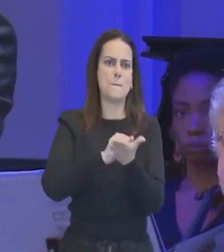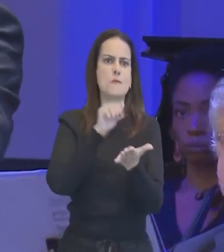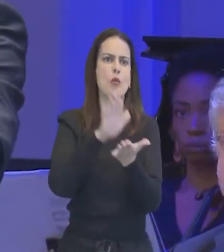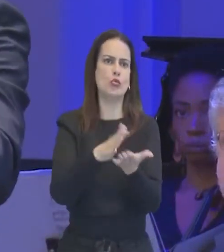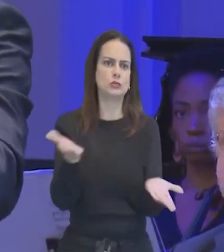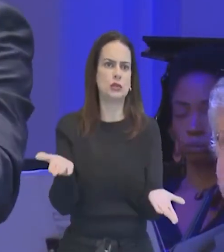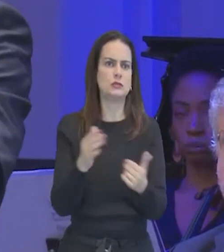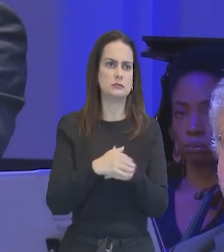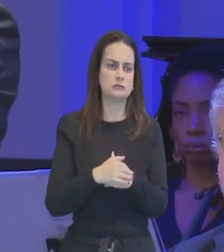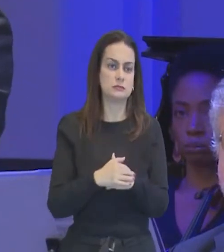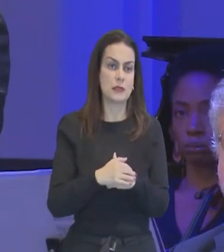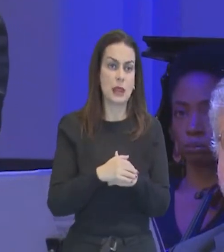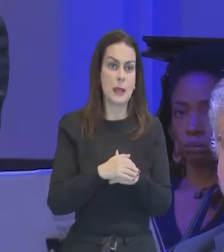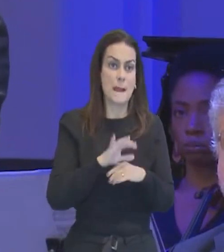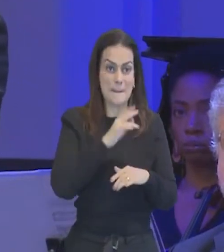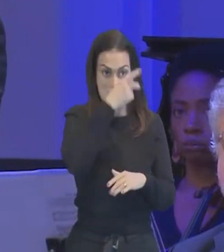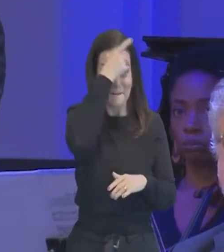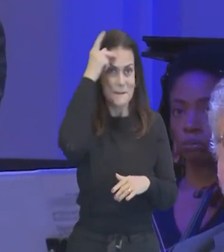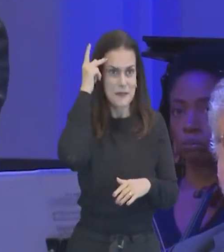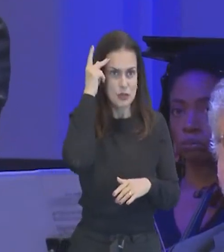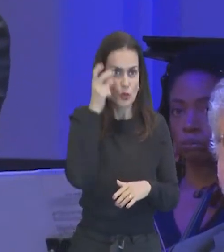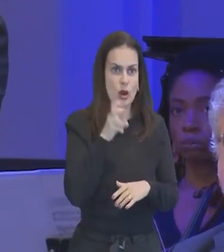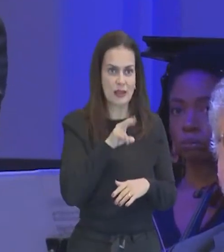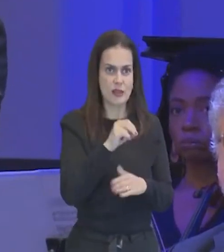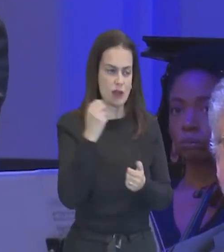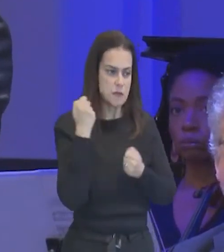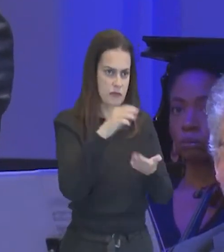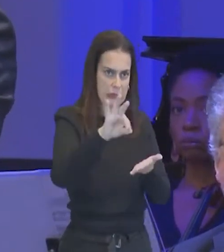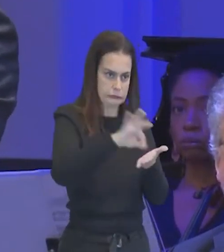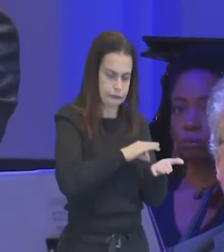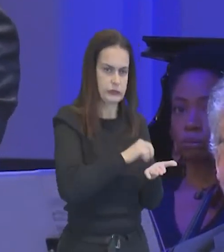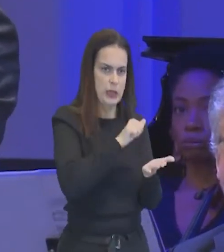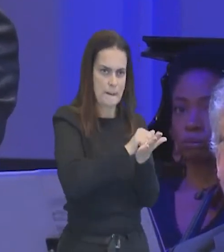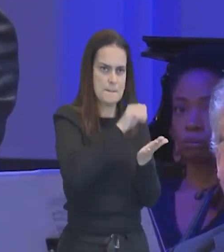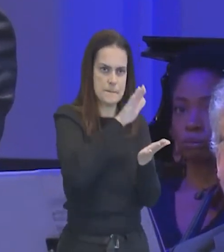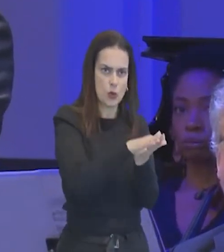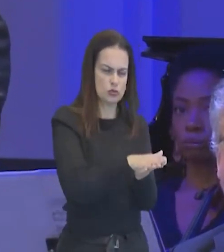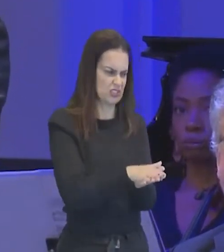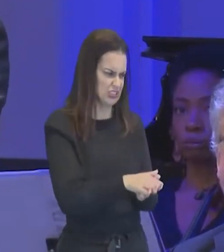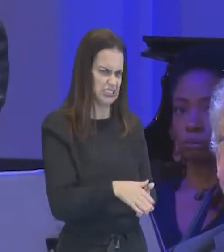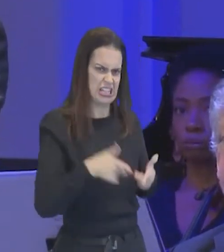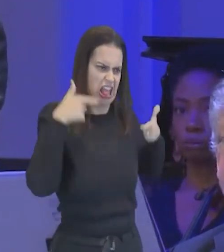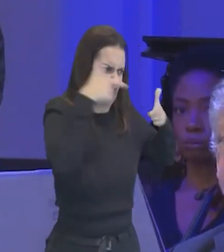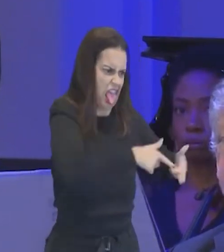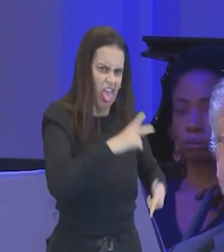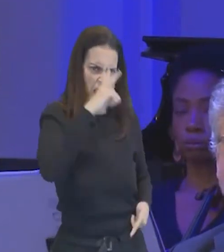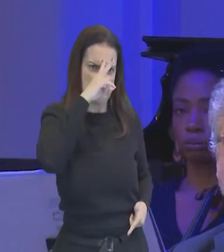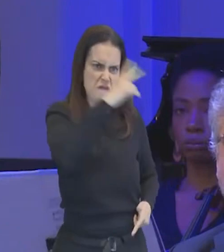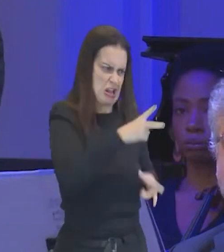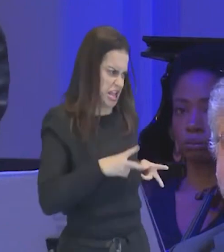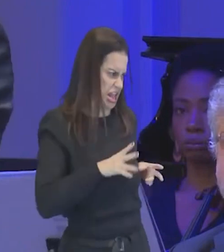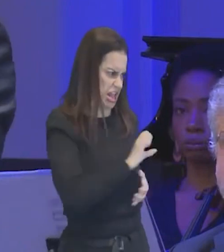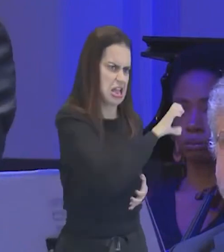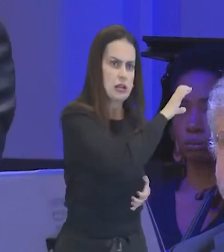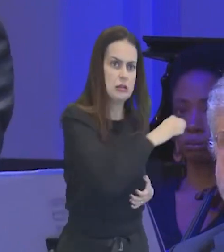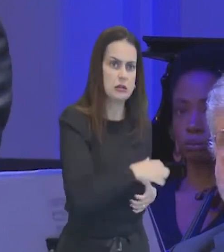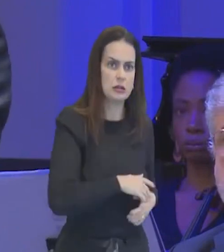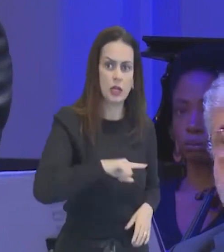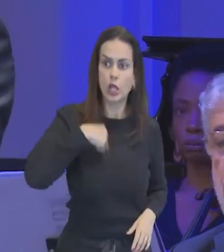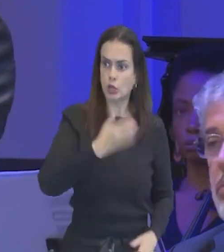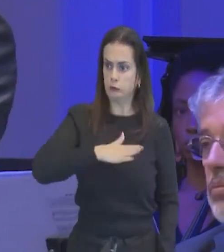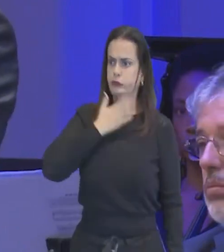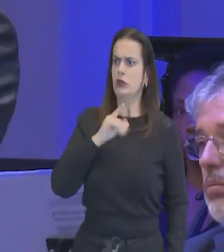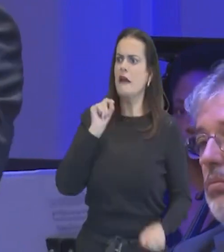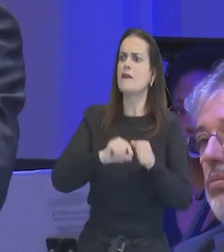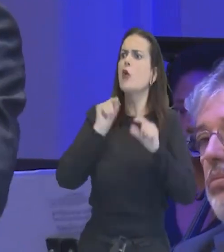mas quando a pessoa que vai te autuar, e vai te multar, chega com grosseria, chega com força, qual que é geralmente a nossa reação?